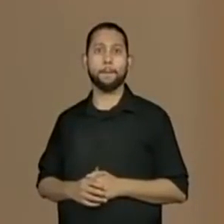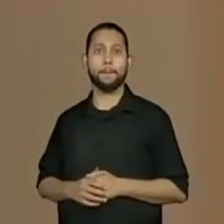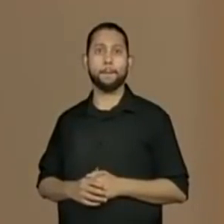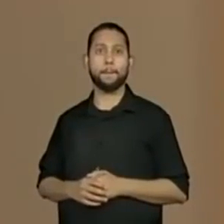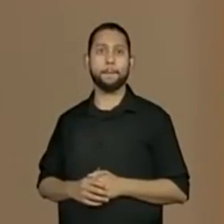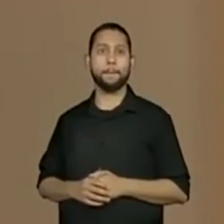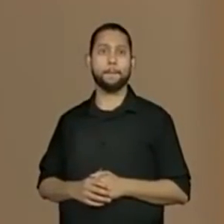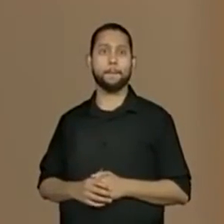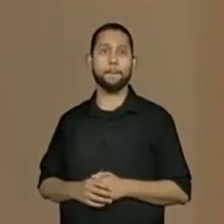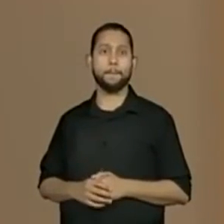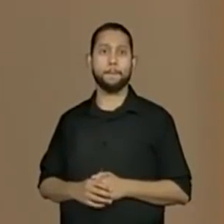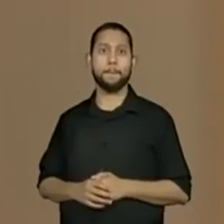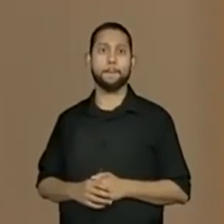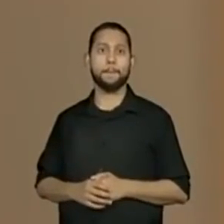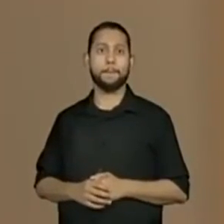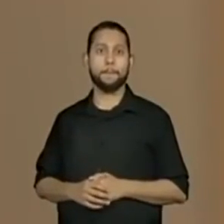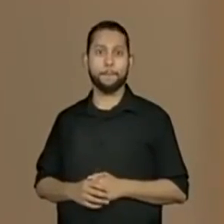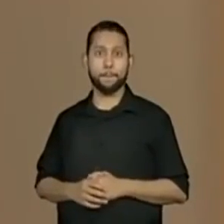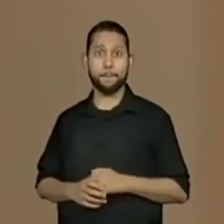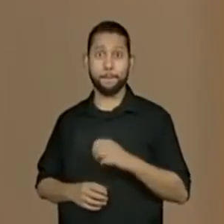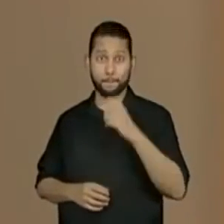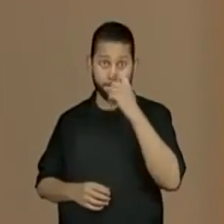por 5.